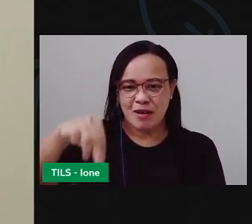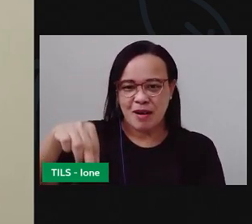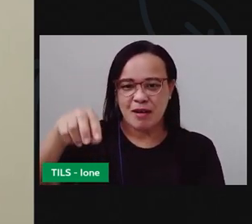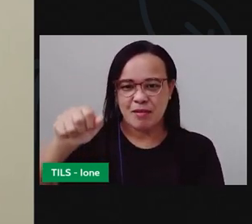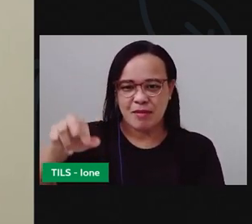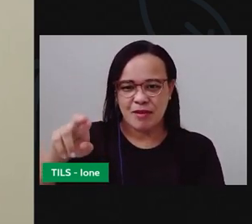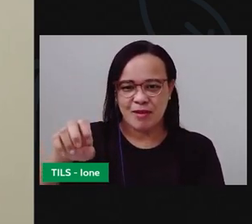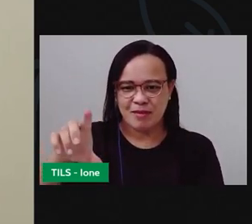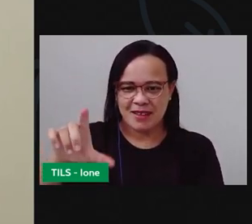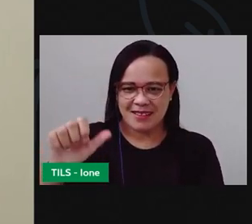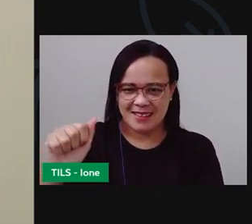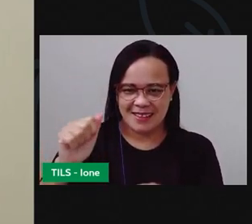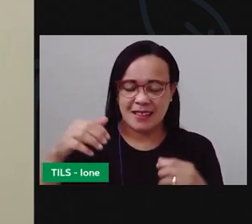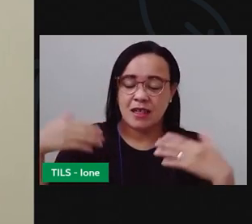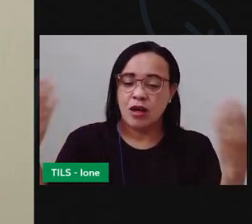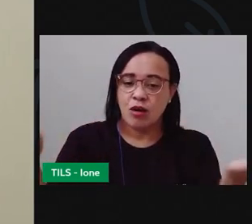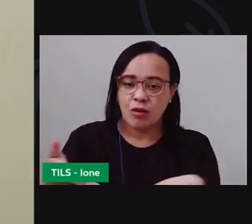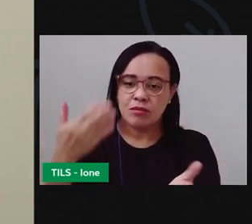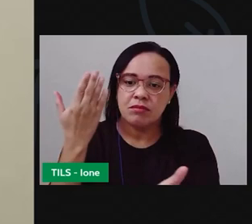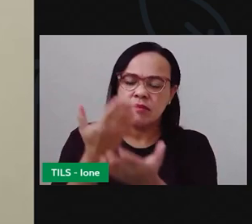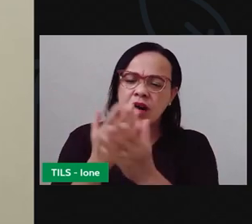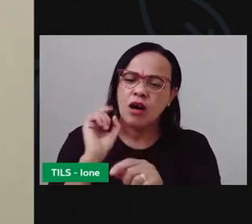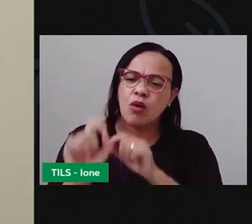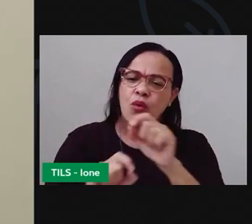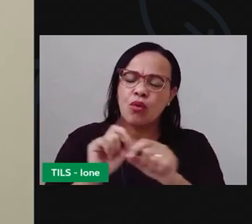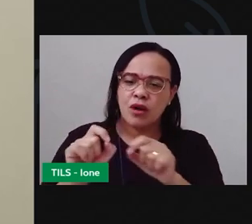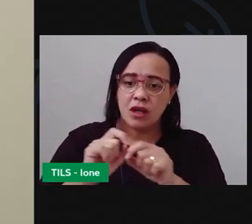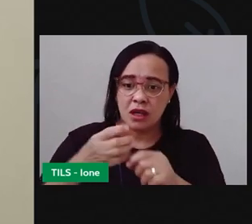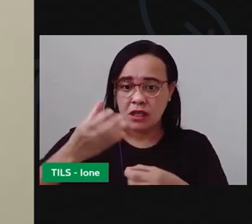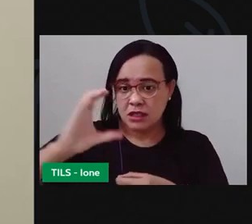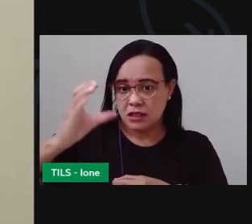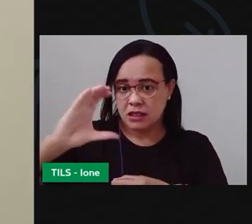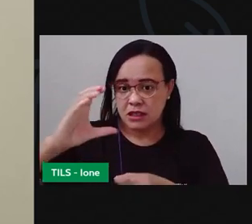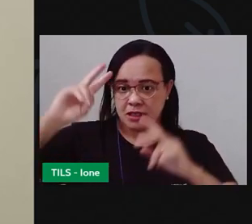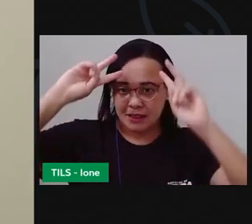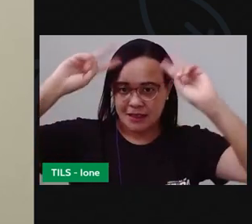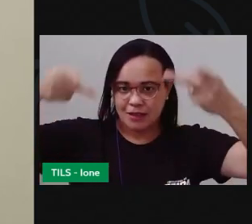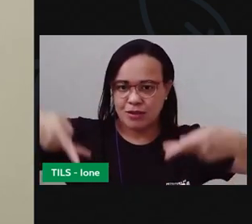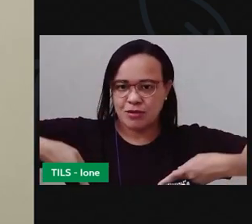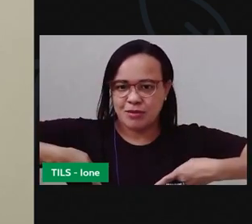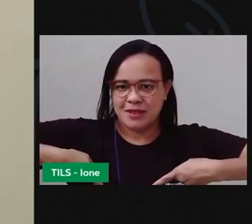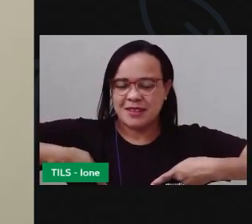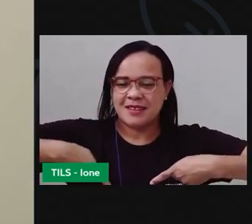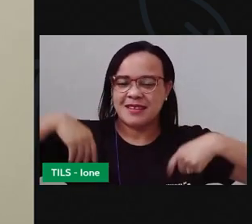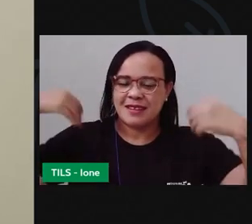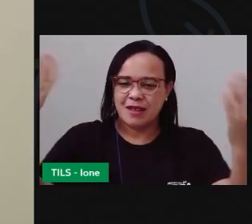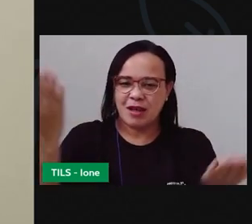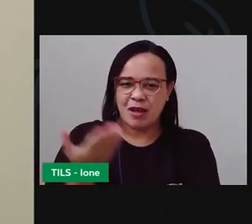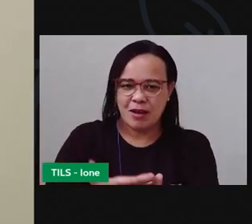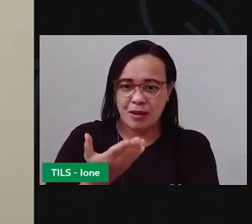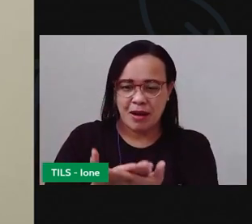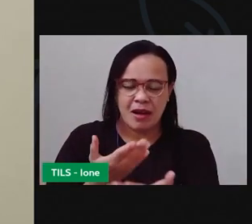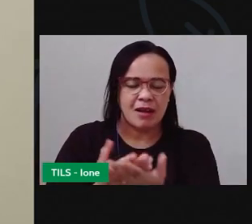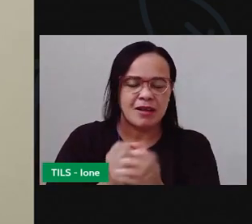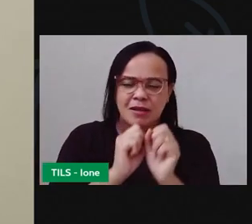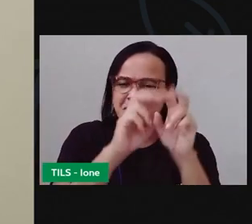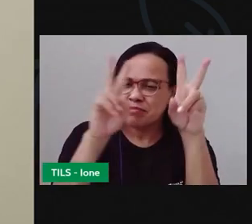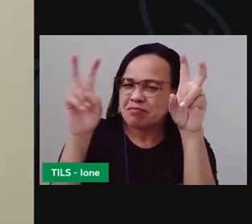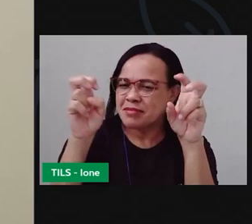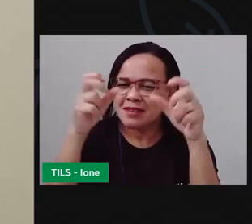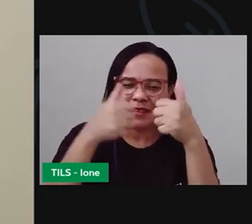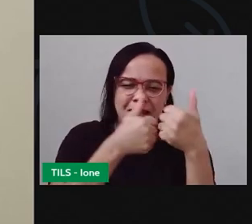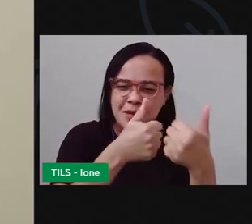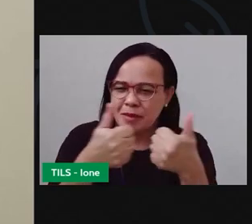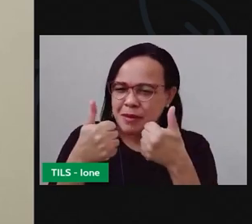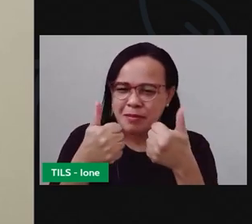teremos aulas de ciências humanas. Nessa aula a gente vai ver um assunto muito interessante. Vamos